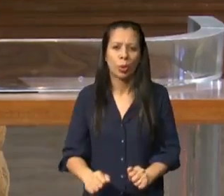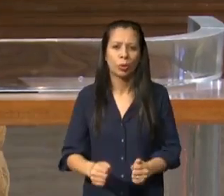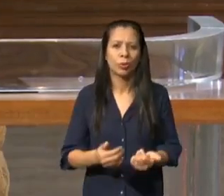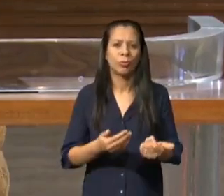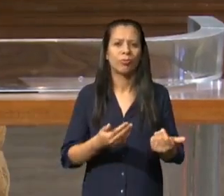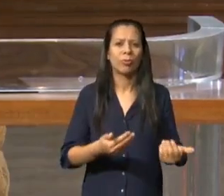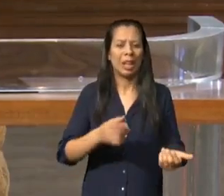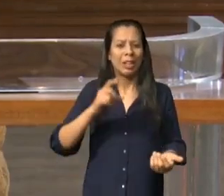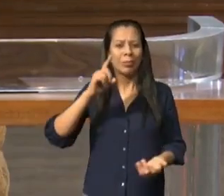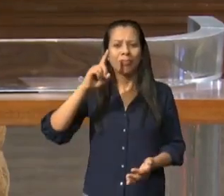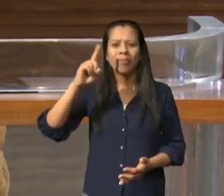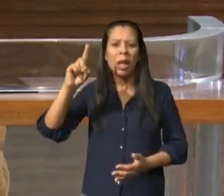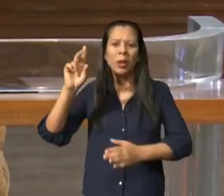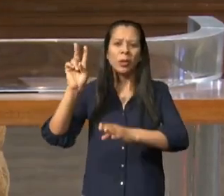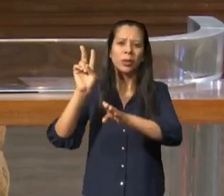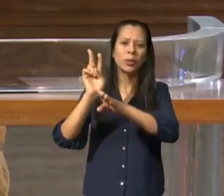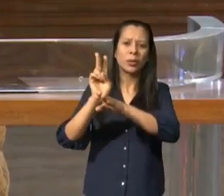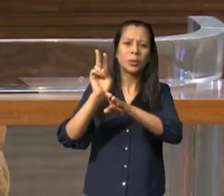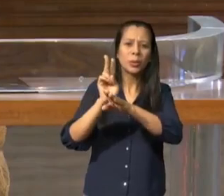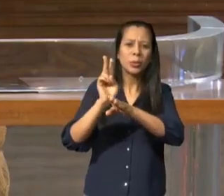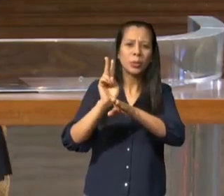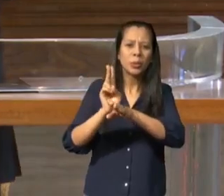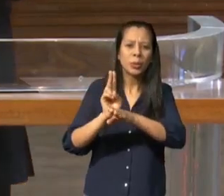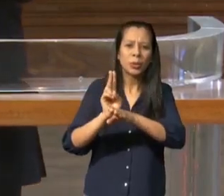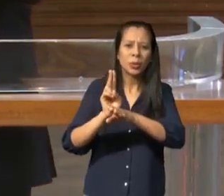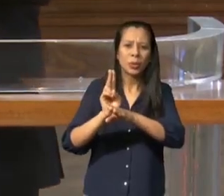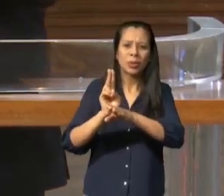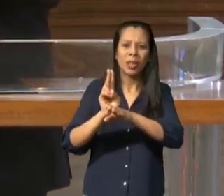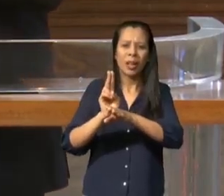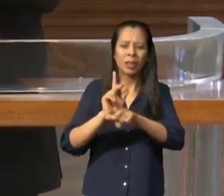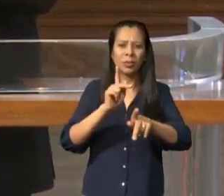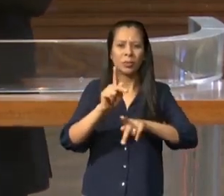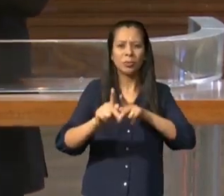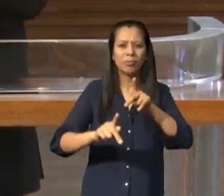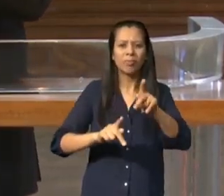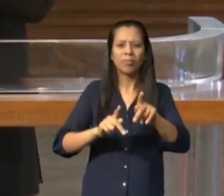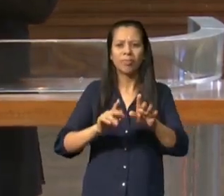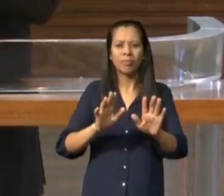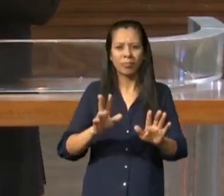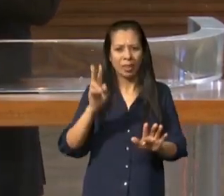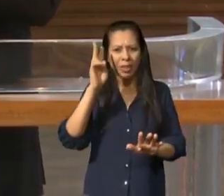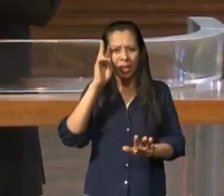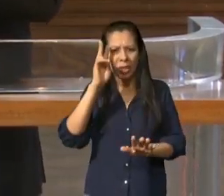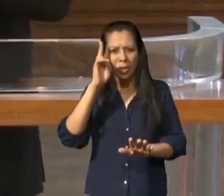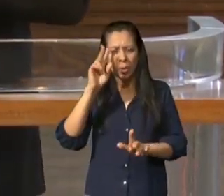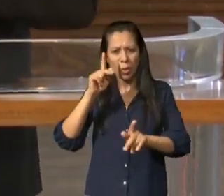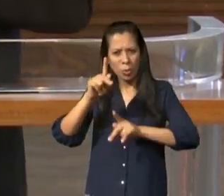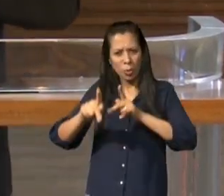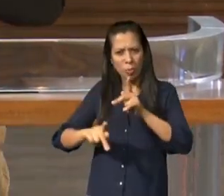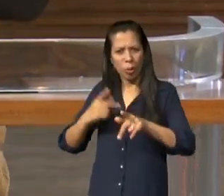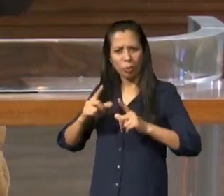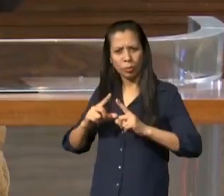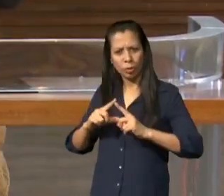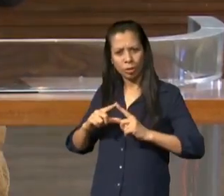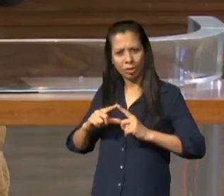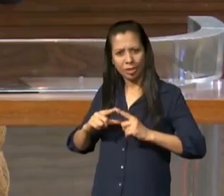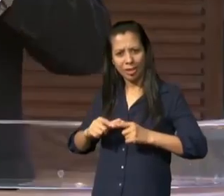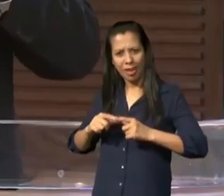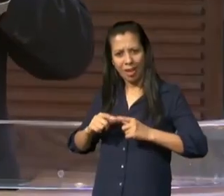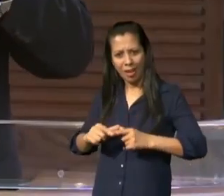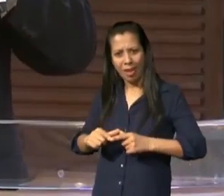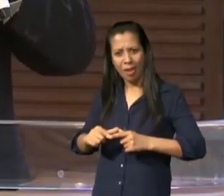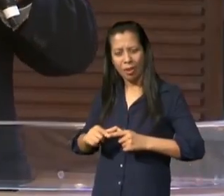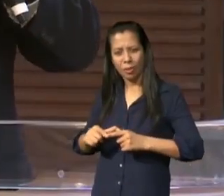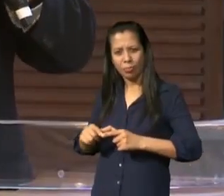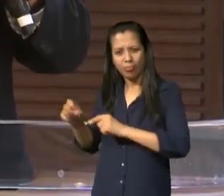verso 1 o que significa todos serem guiados pela nuvem? na realidade Paulo está dizendo